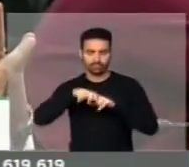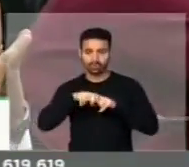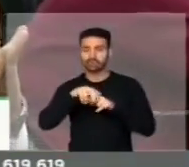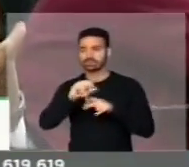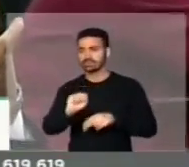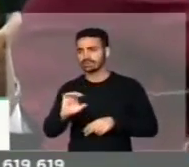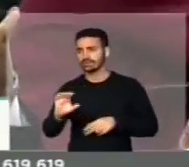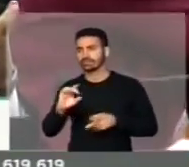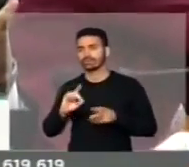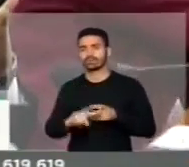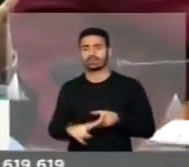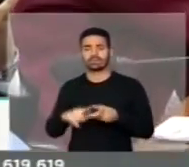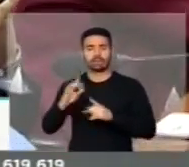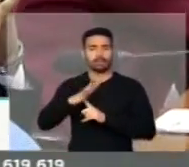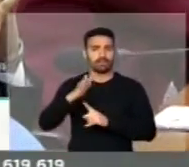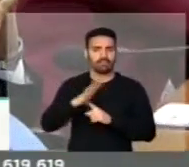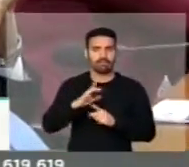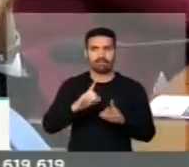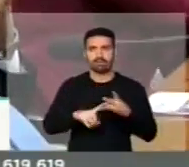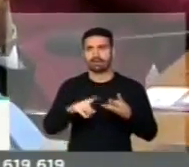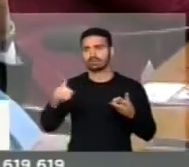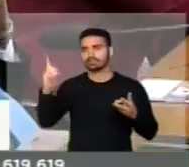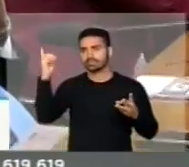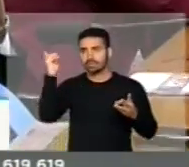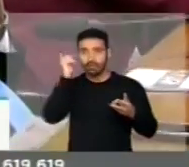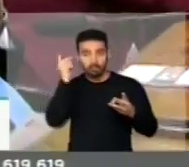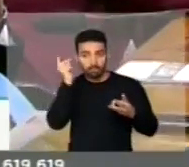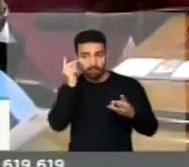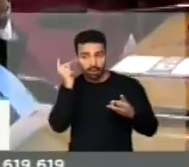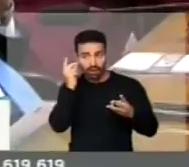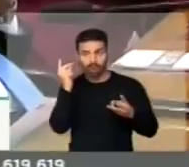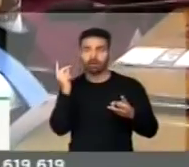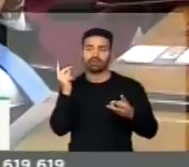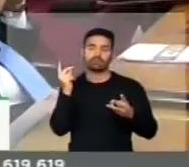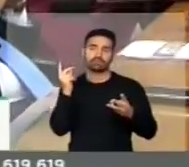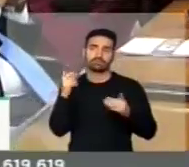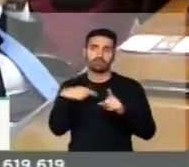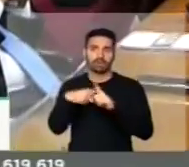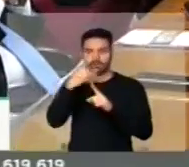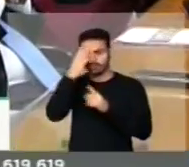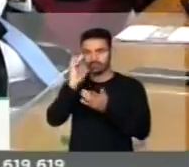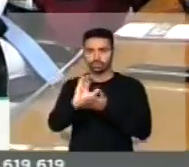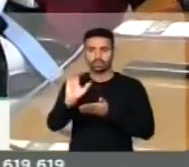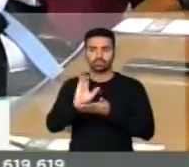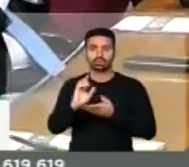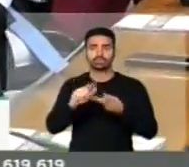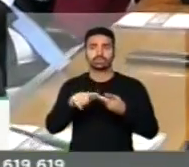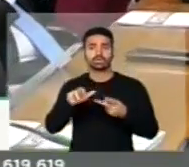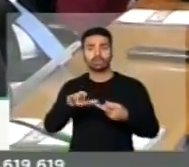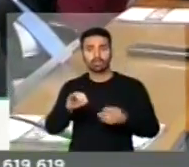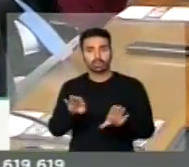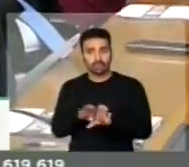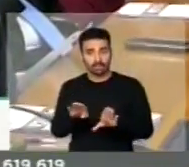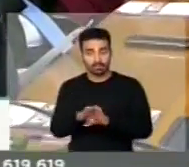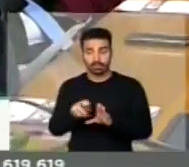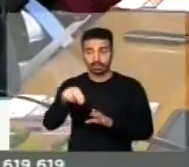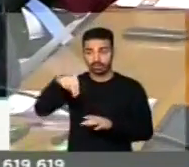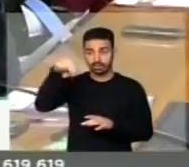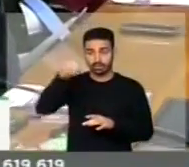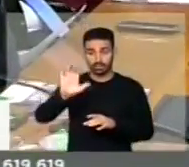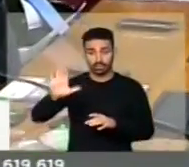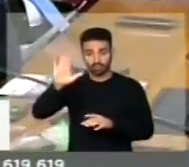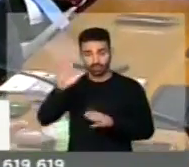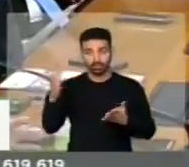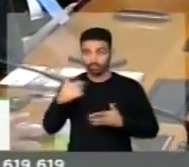Santa Catarina, pelo Paraná, São Paulo, com uma imigração muito mais moderna, de investidores, enfim, Rio de Janeiro, chegando ao Nordeste, que hoje é uma